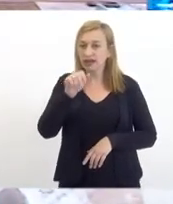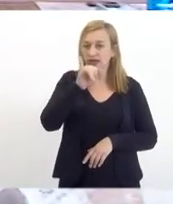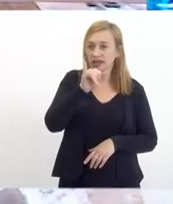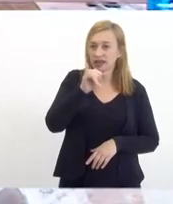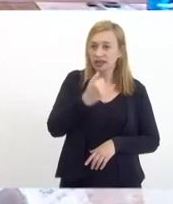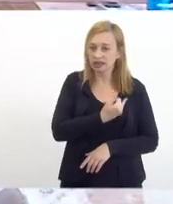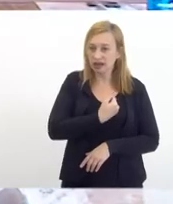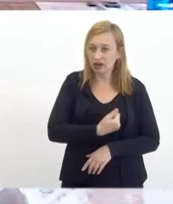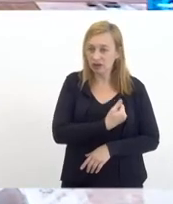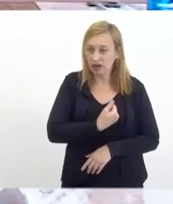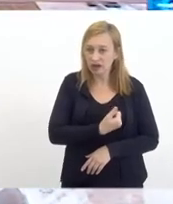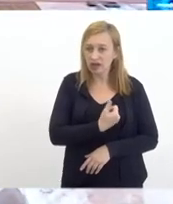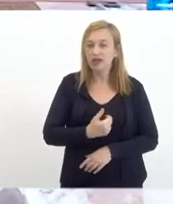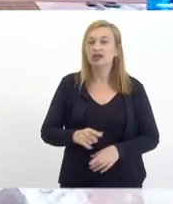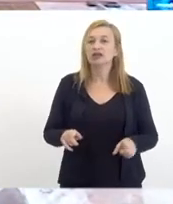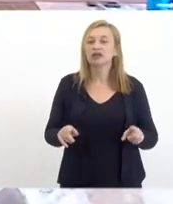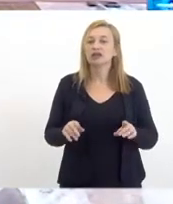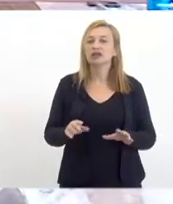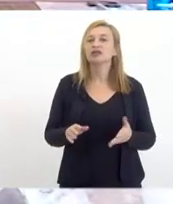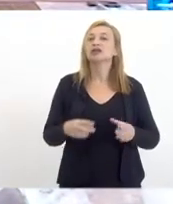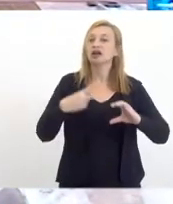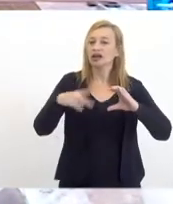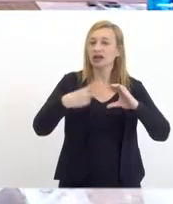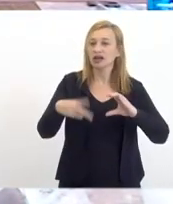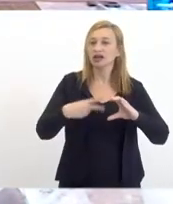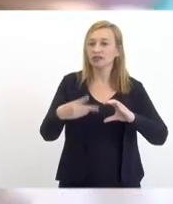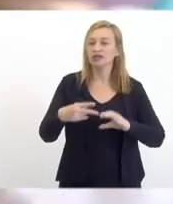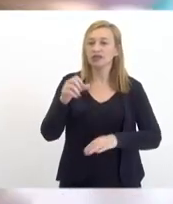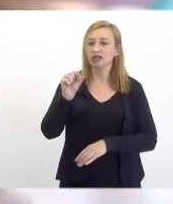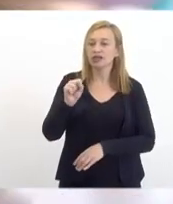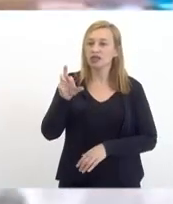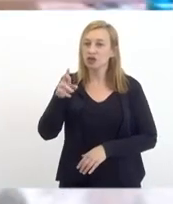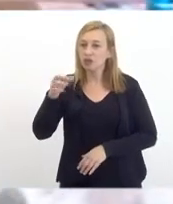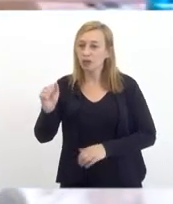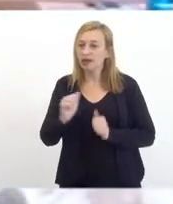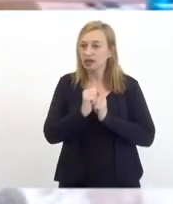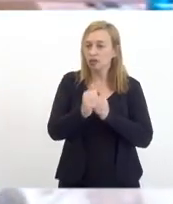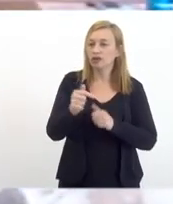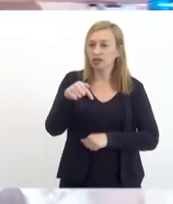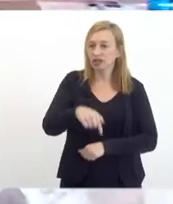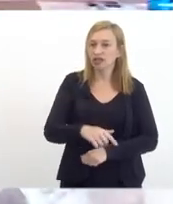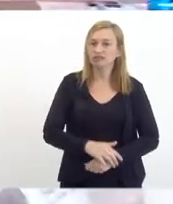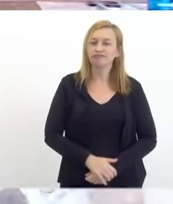obrigado em especial a câmara de Seropédica por estar nos acompanhando aqui